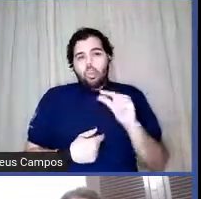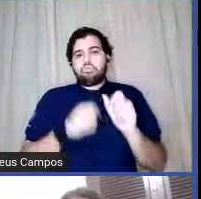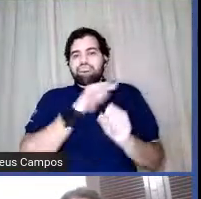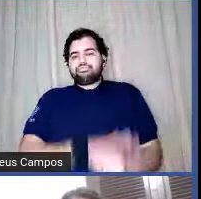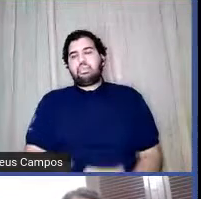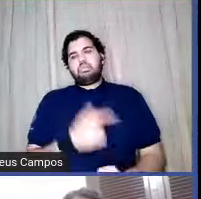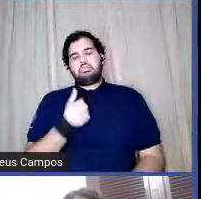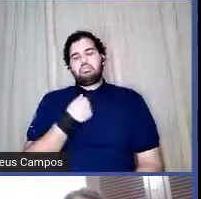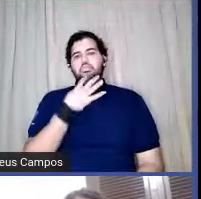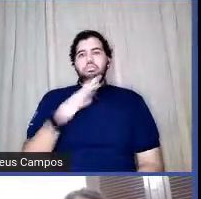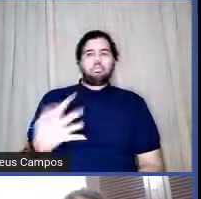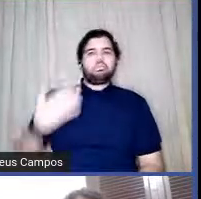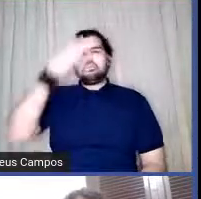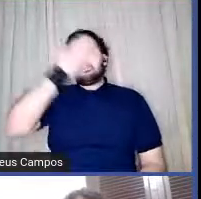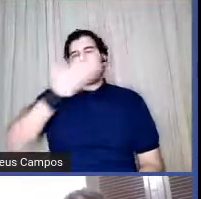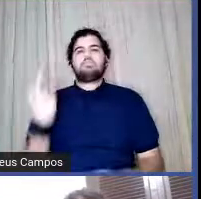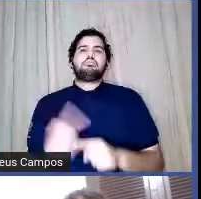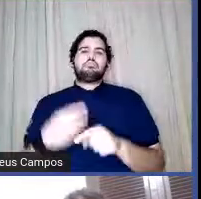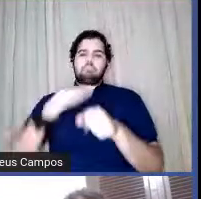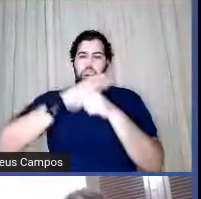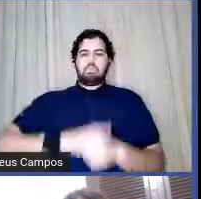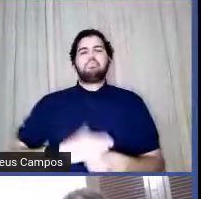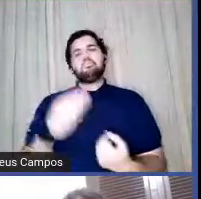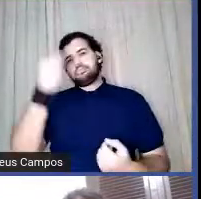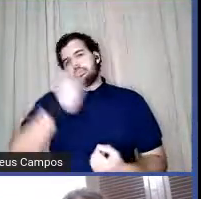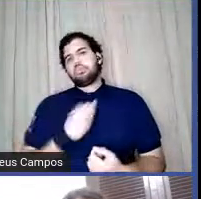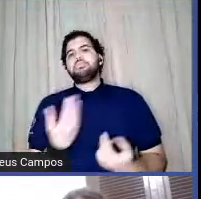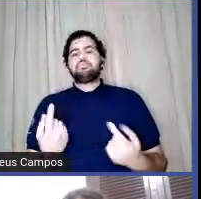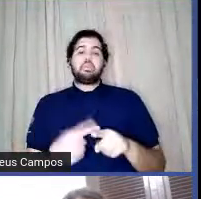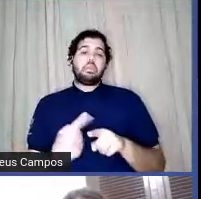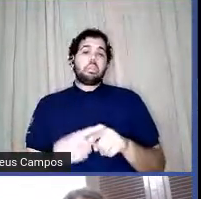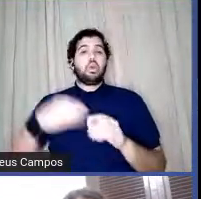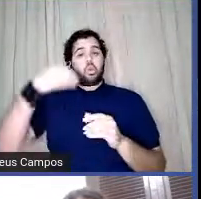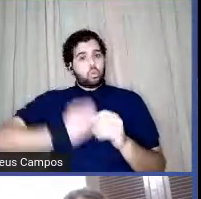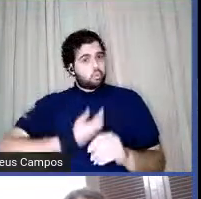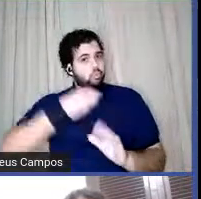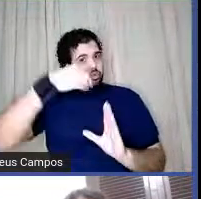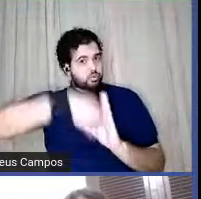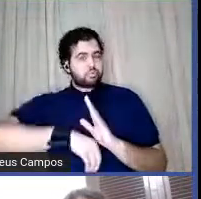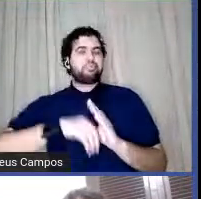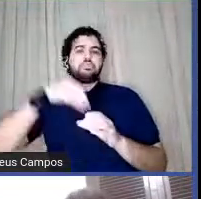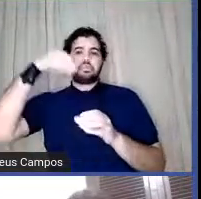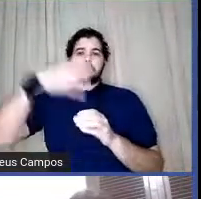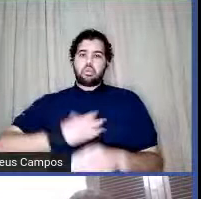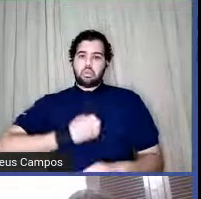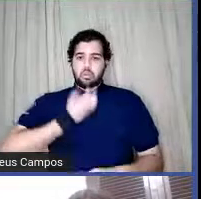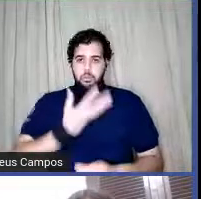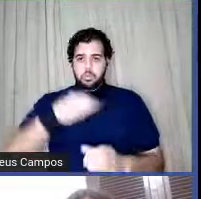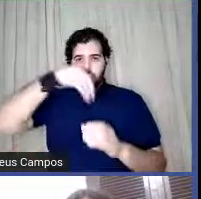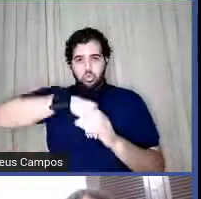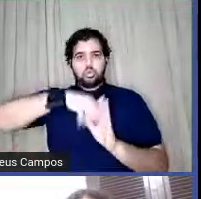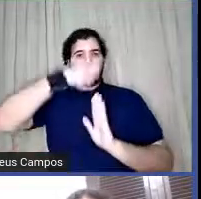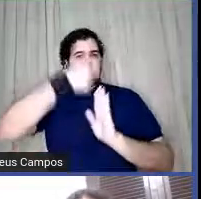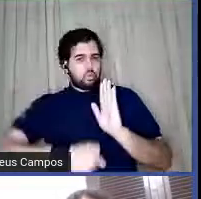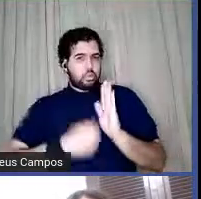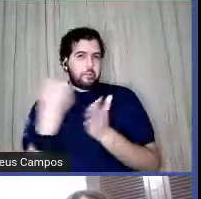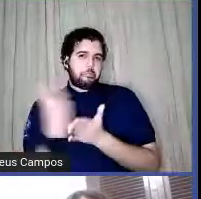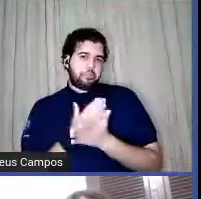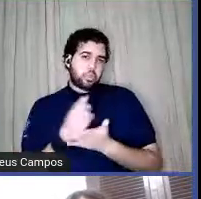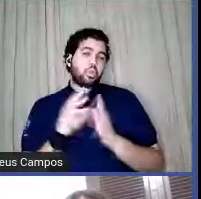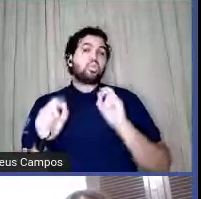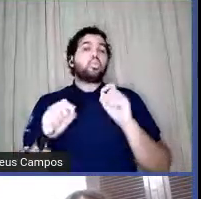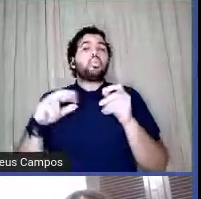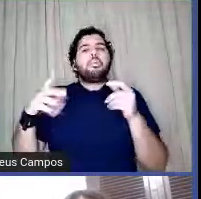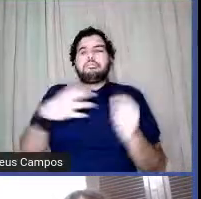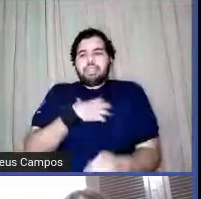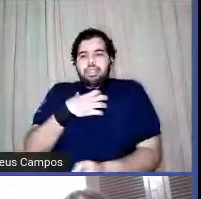então eu acho que esse poema que está no meu livro ele traz um pouco do meu sentimento com a escrita do que a escrita é